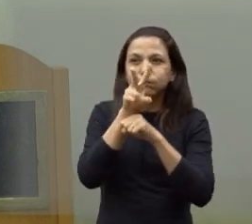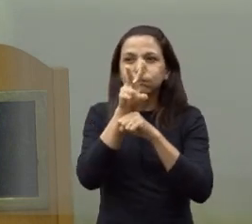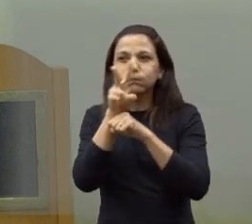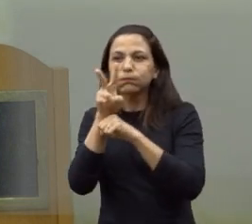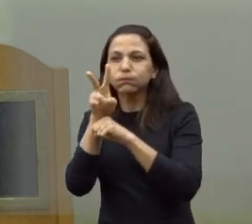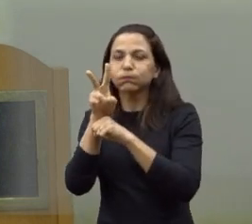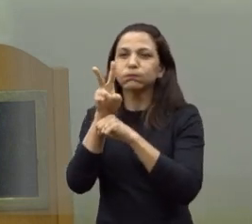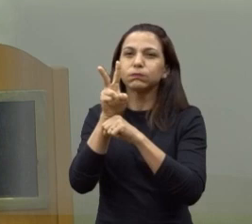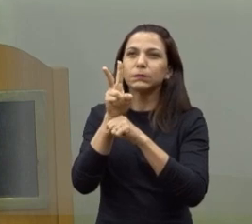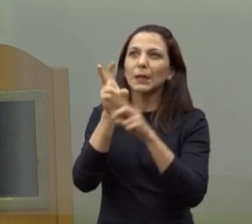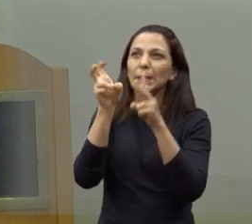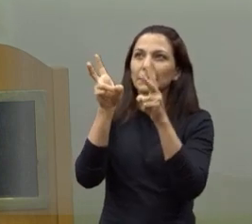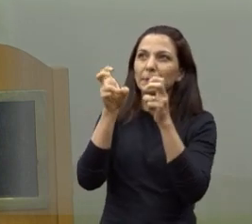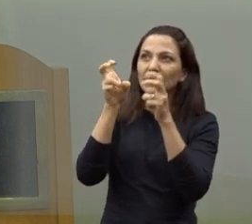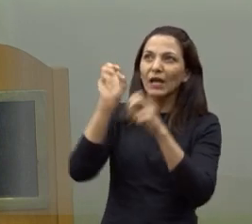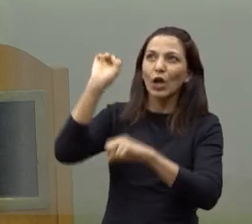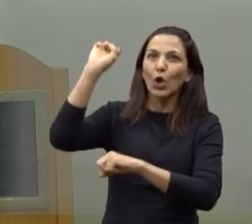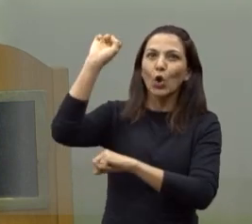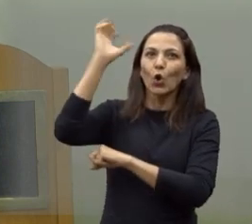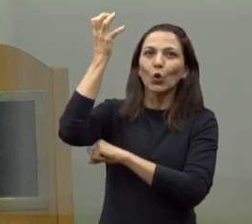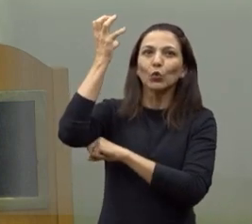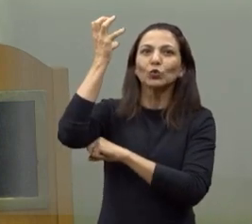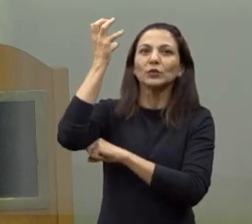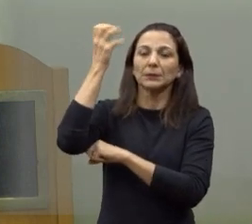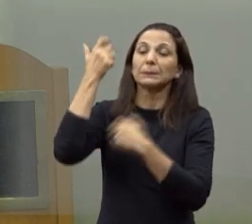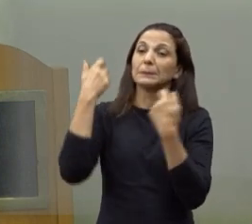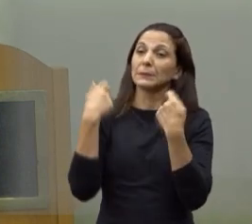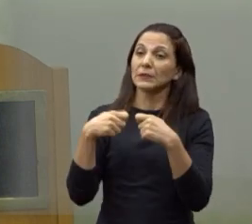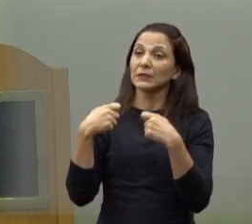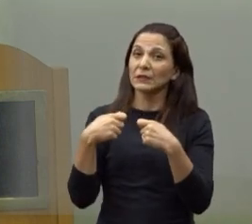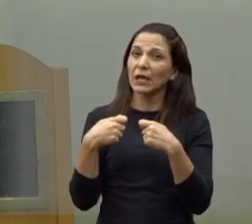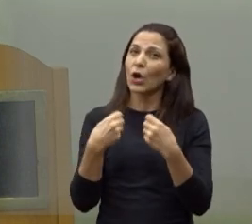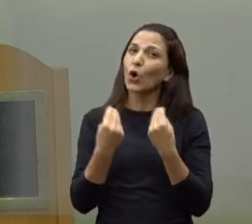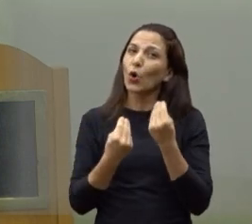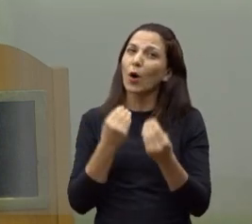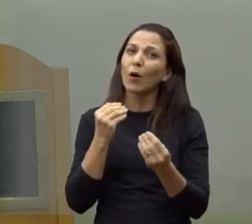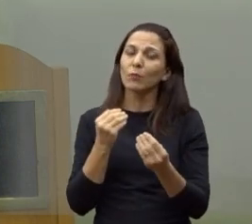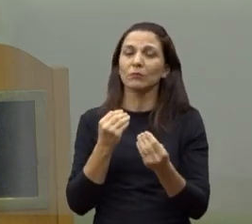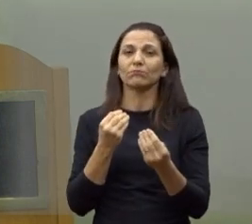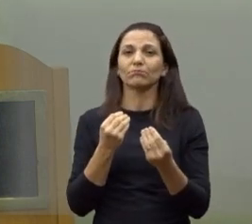ronda noturna. Porque tem locais que você não tem onde identificar.